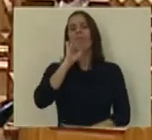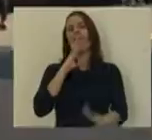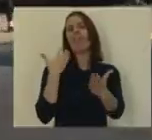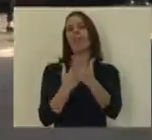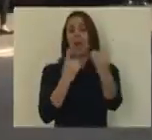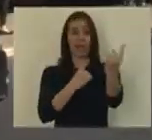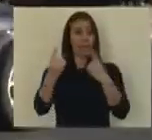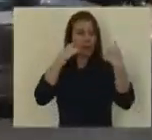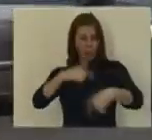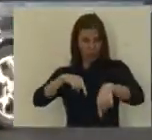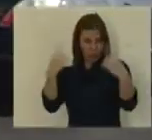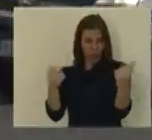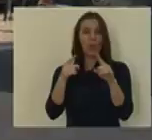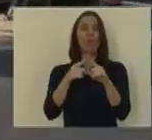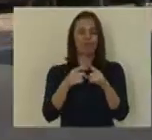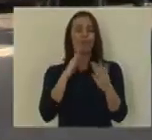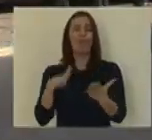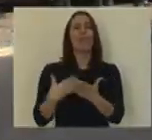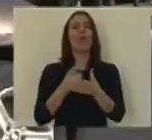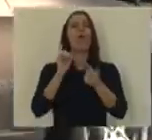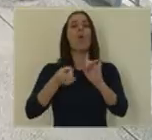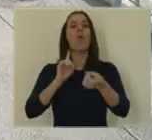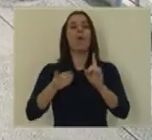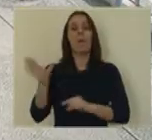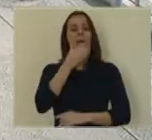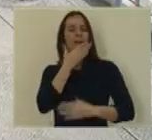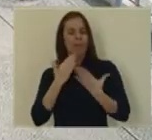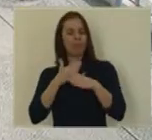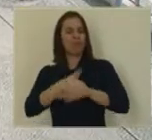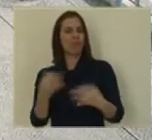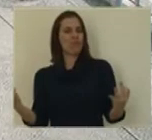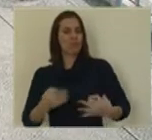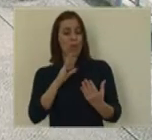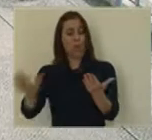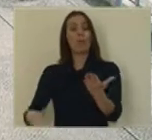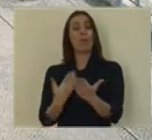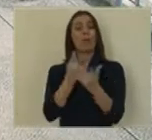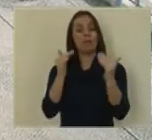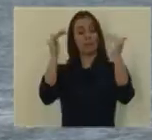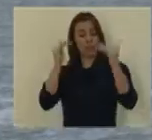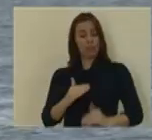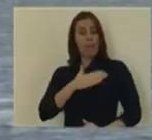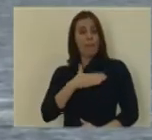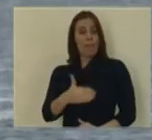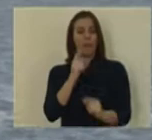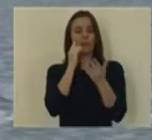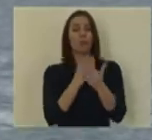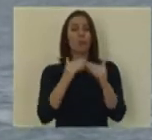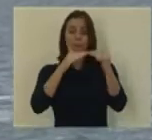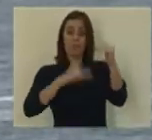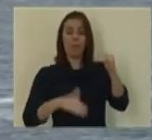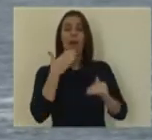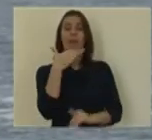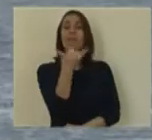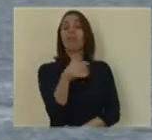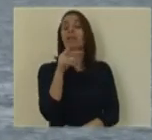valorizar os transportes públicos e contribuir para que sejam mais acessíveis ao propor a redução do valor do passo para estudantes com